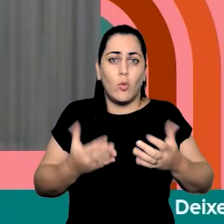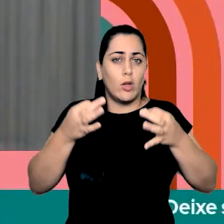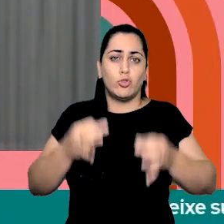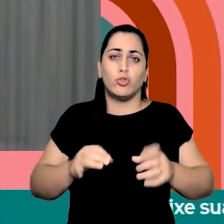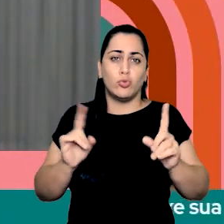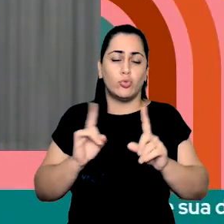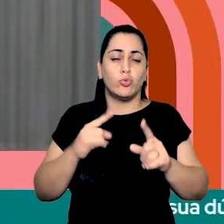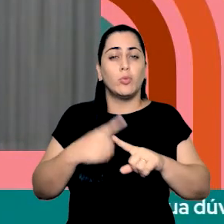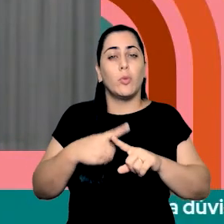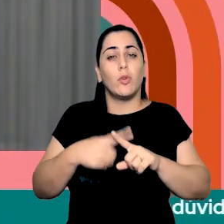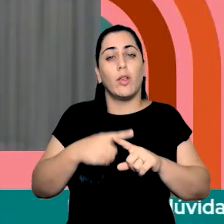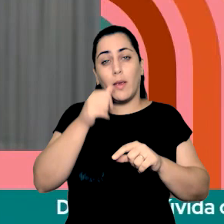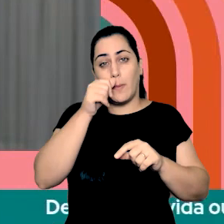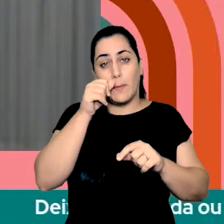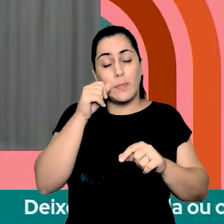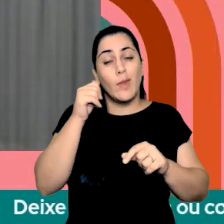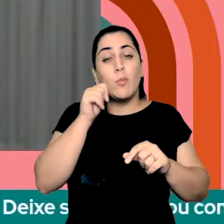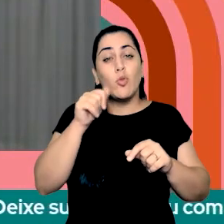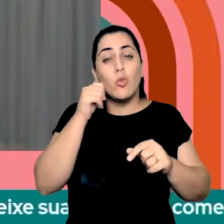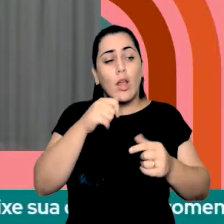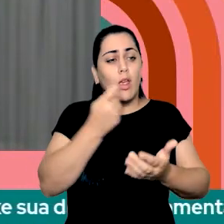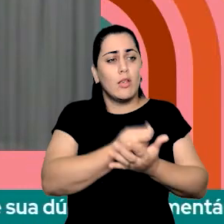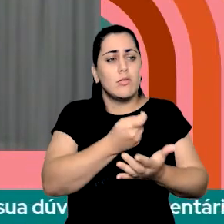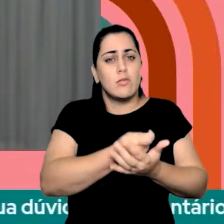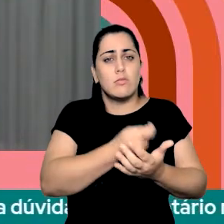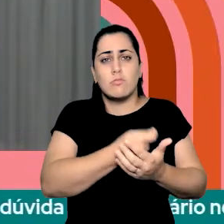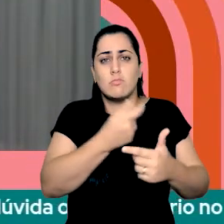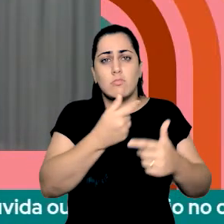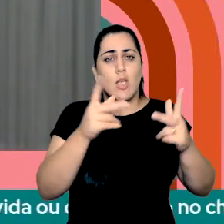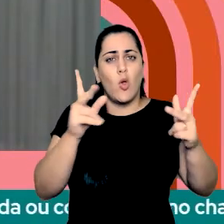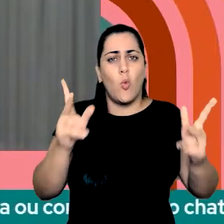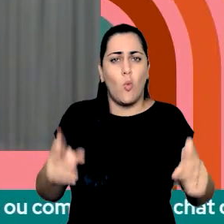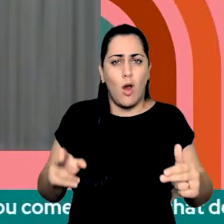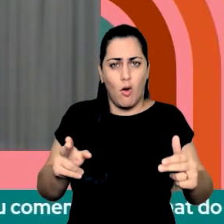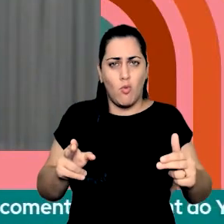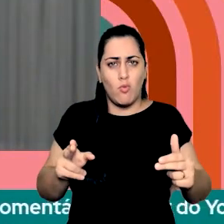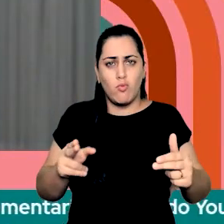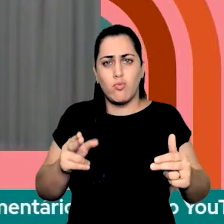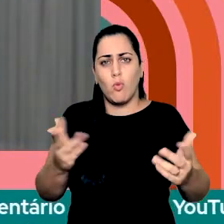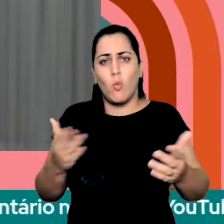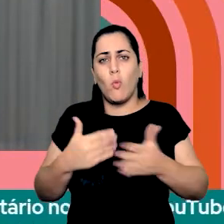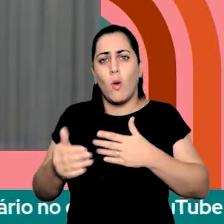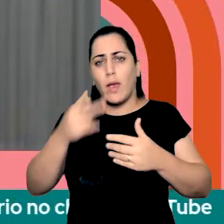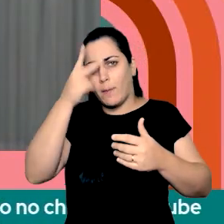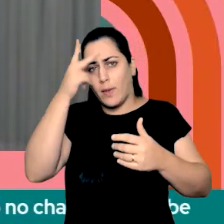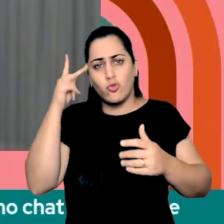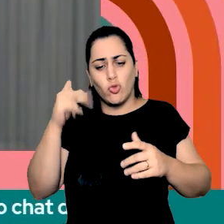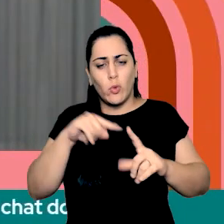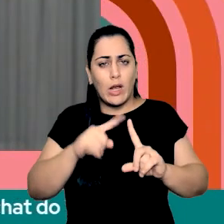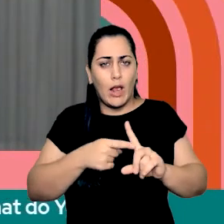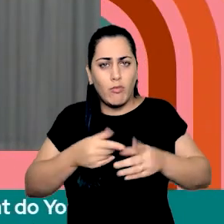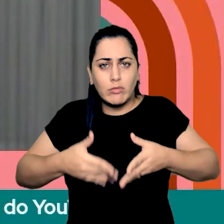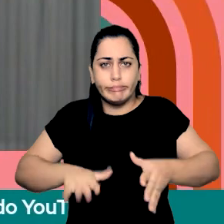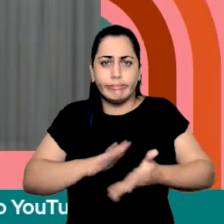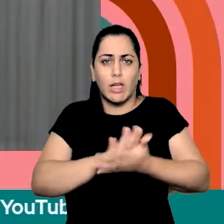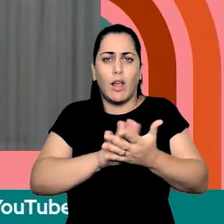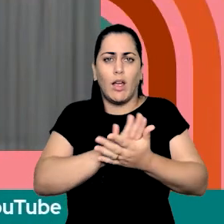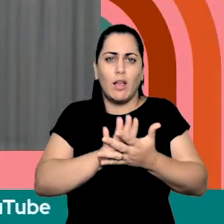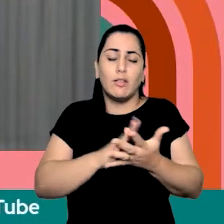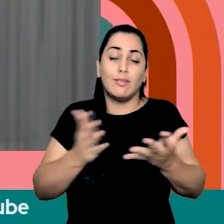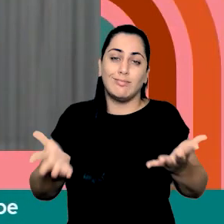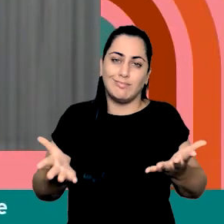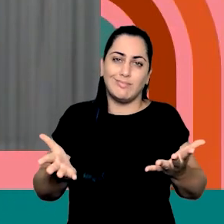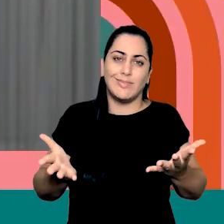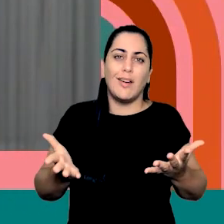acabar exigindo dela a mesma produtividade que ela teria se não estivesse em licença maternidade. E vai estar onerando a mulher de uma forma